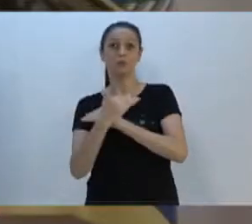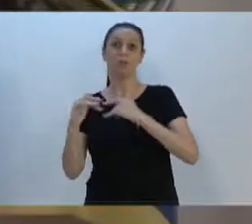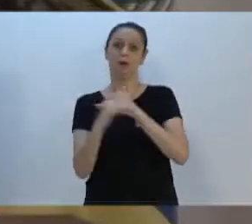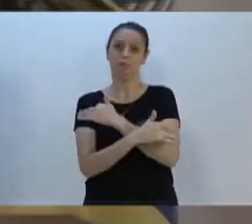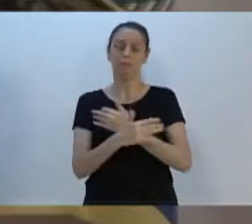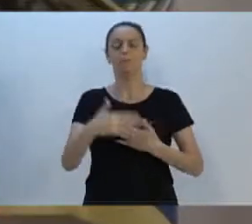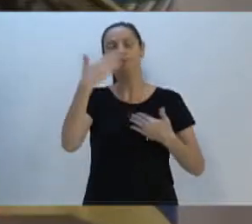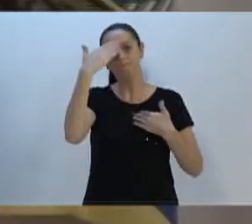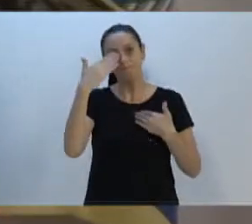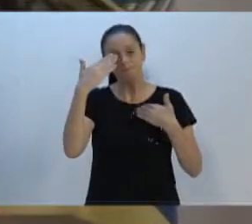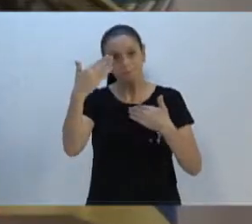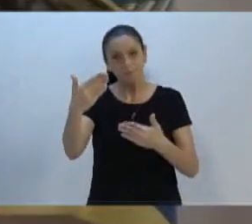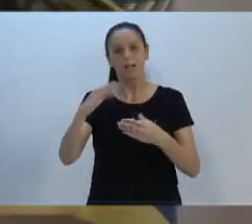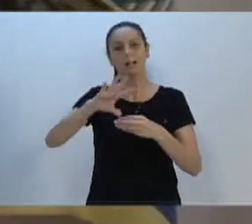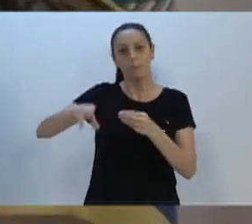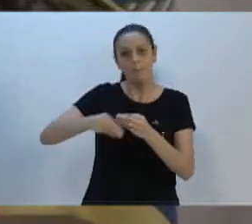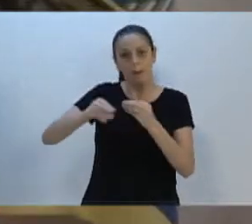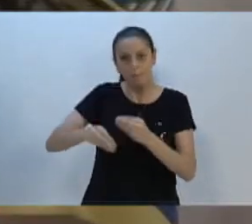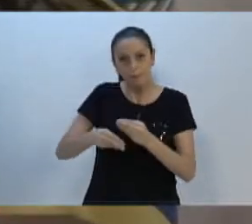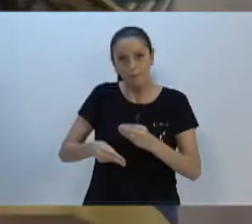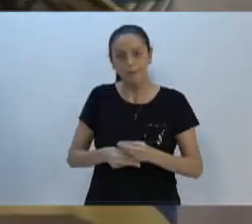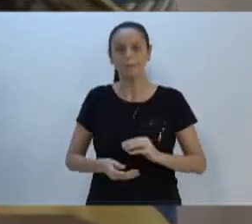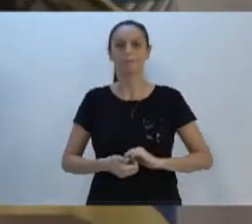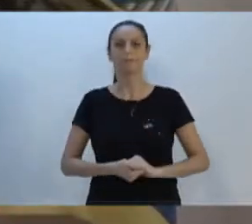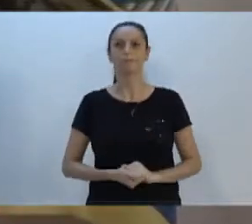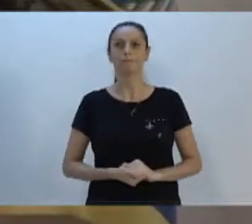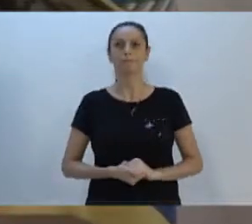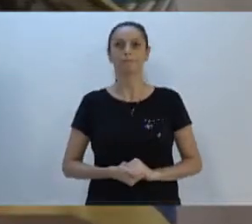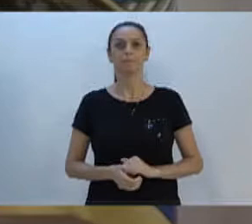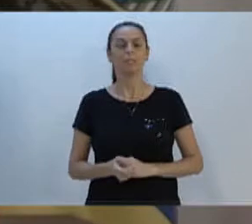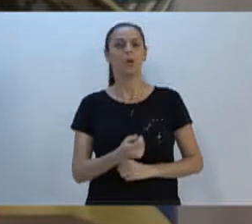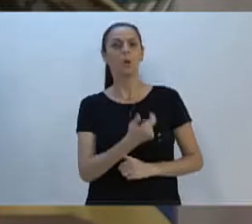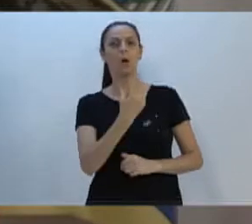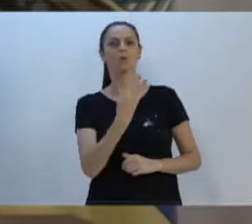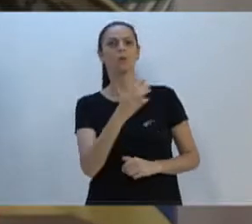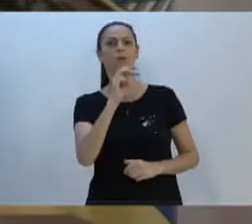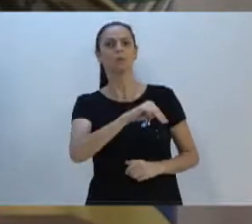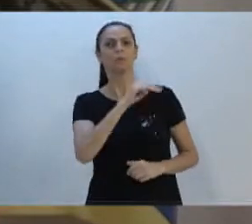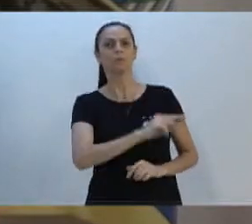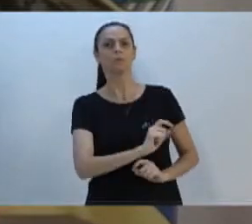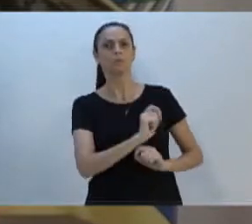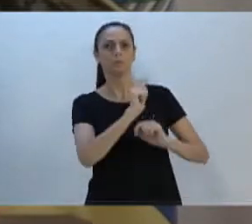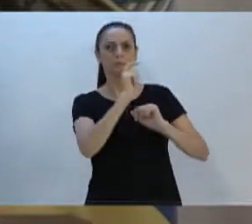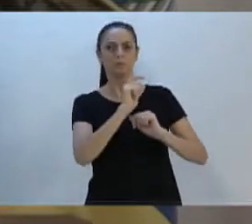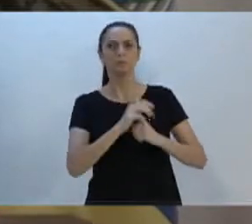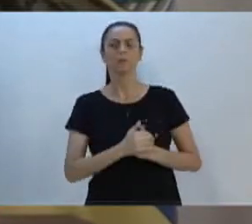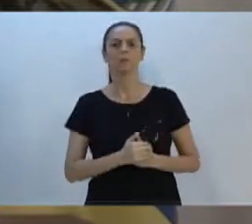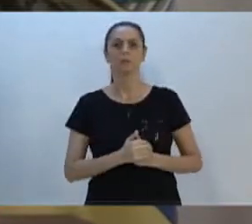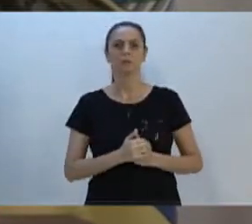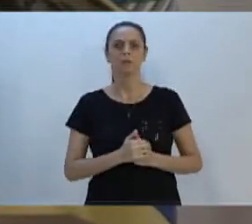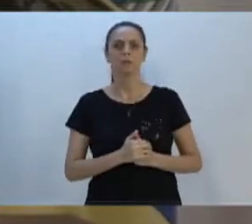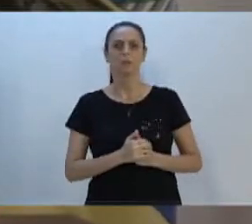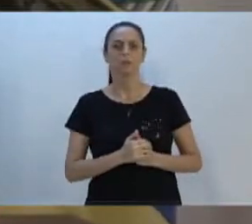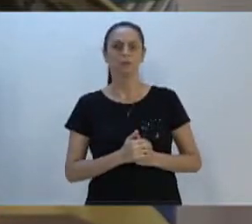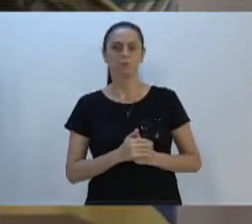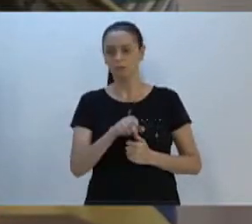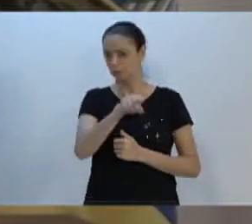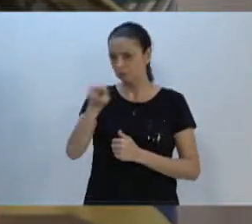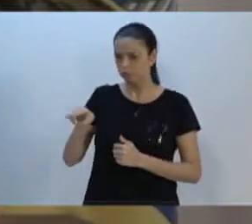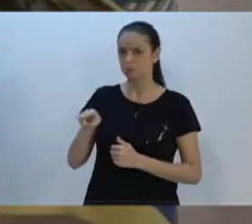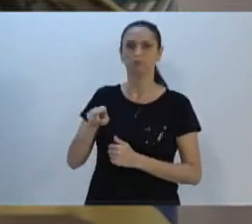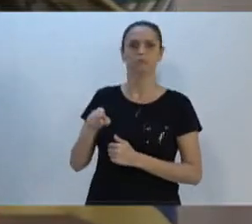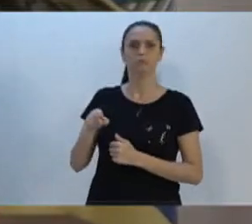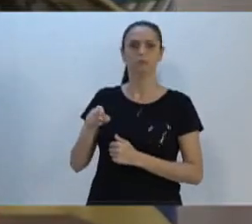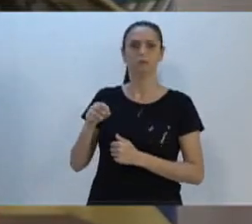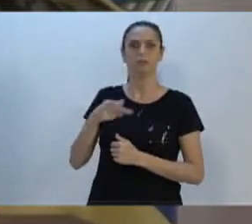Obrigado. Quero agradecer os apartes. Eu tive quase quatro minutos no nosso presidente de aparte. Não sei a possibilidade de me